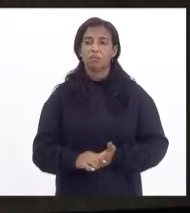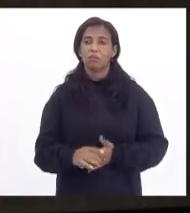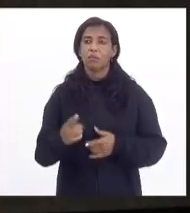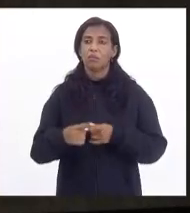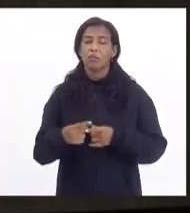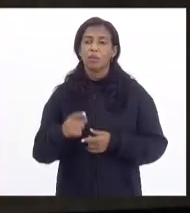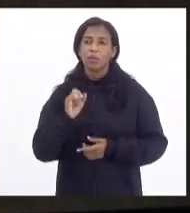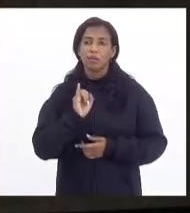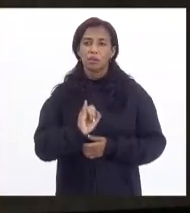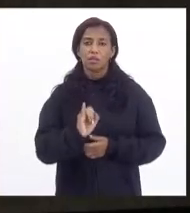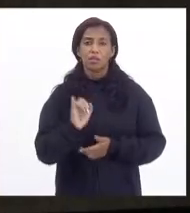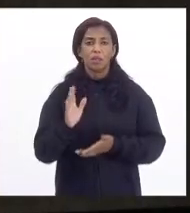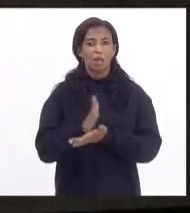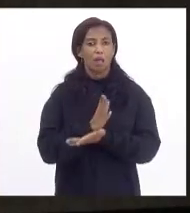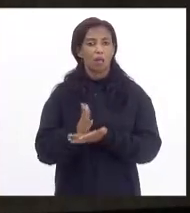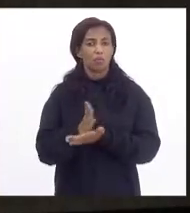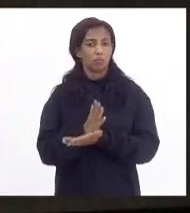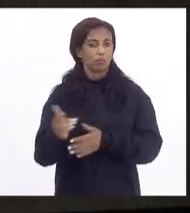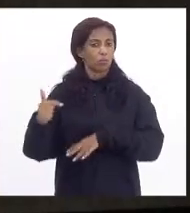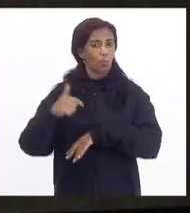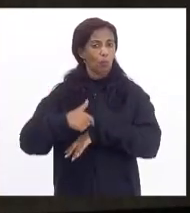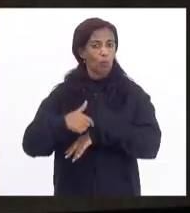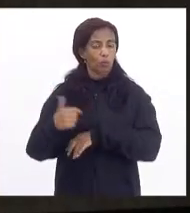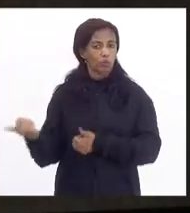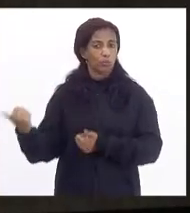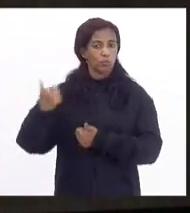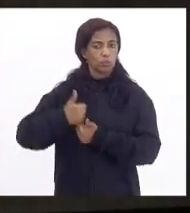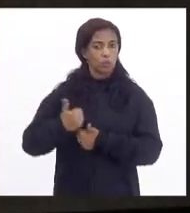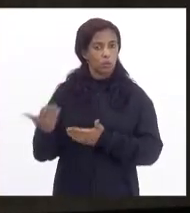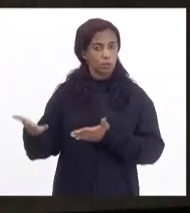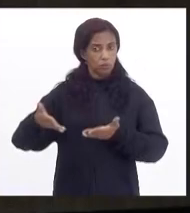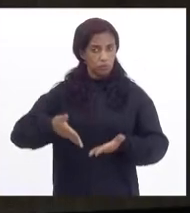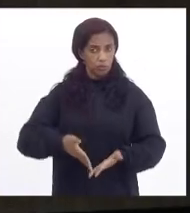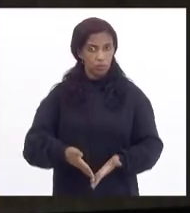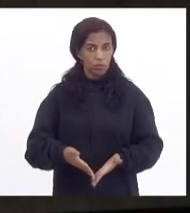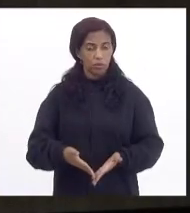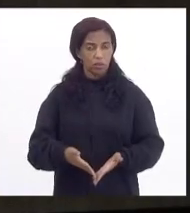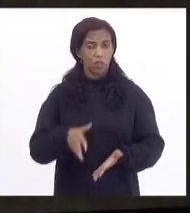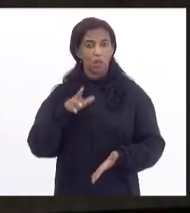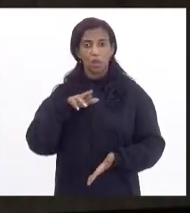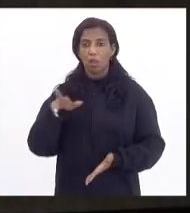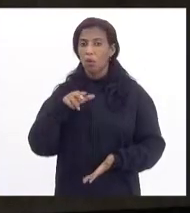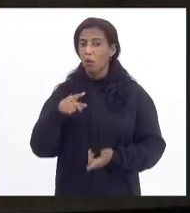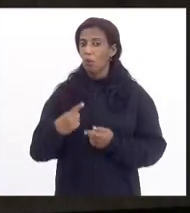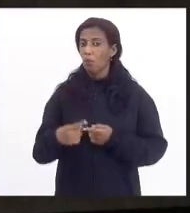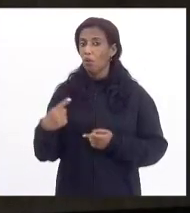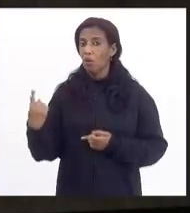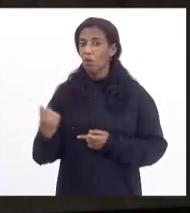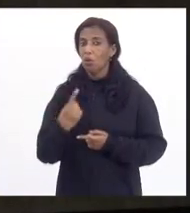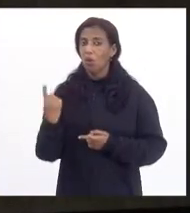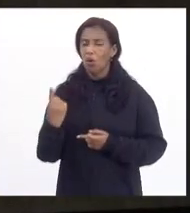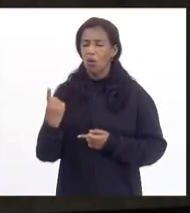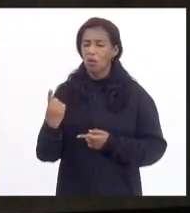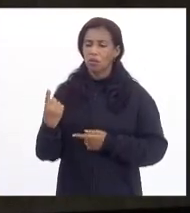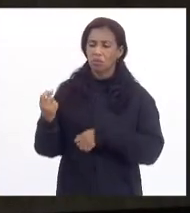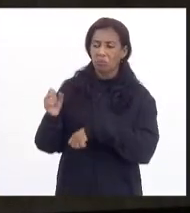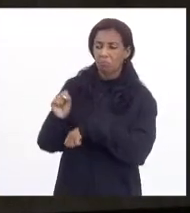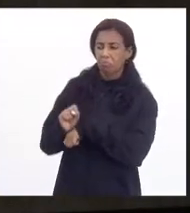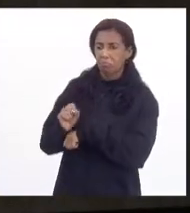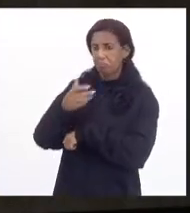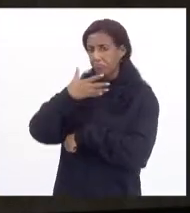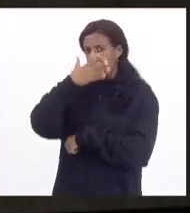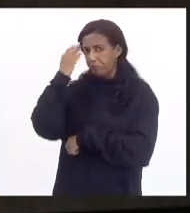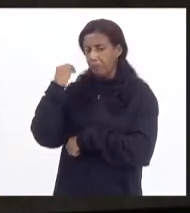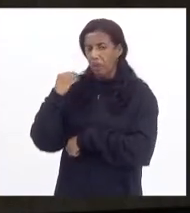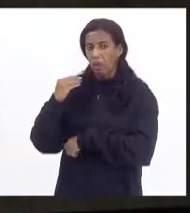se, em alguns momentos, este substitutivo não chega, não é porque nós estamos deixando de fazer algo que já